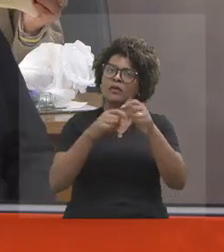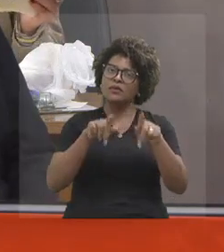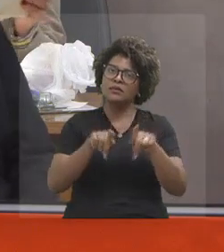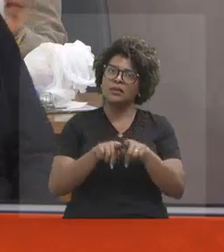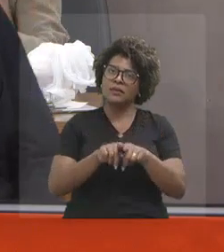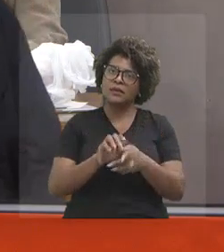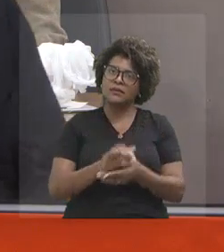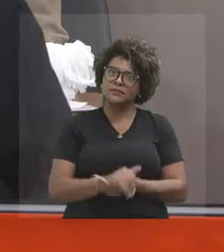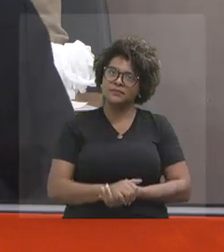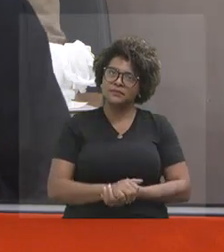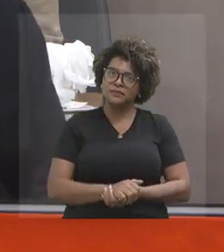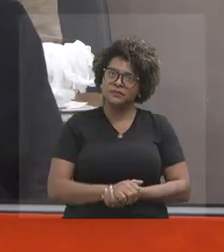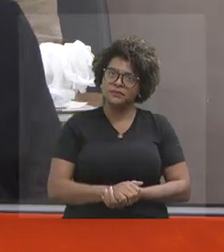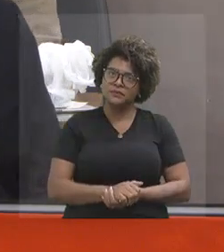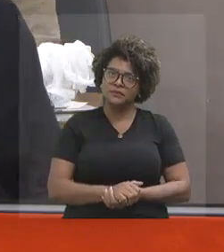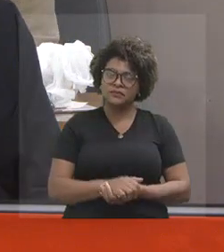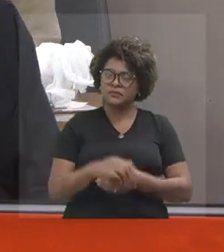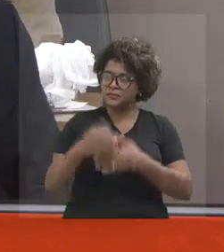Laviola.